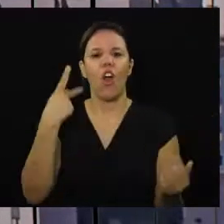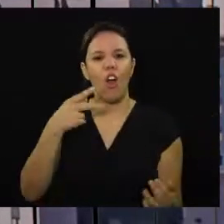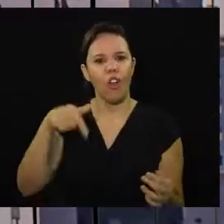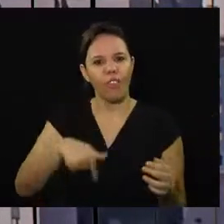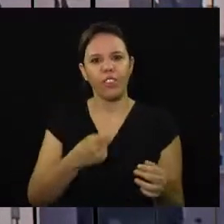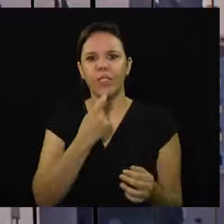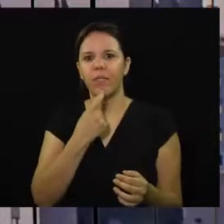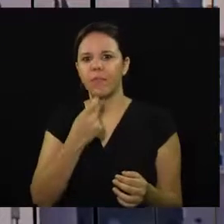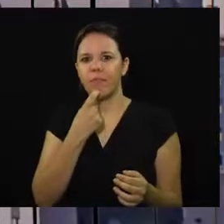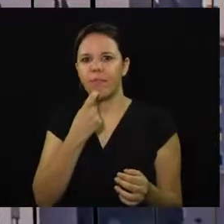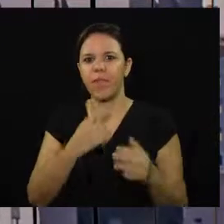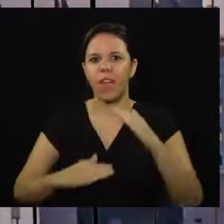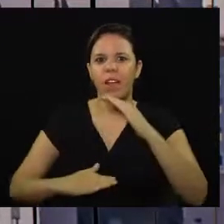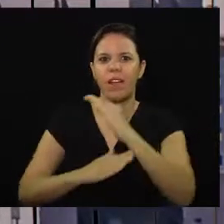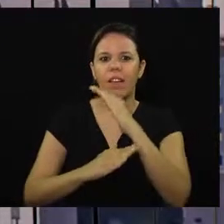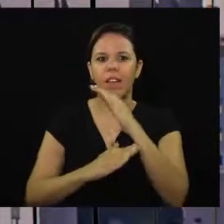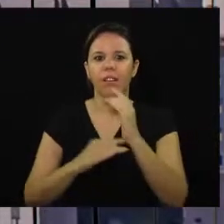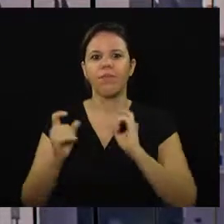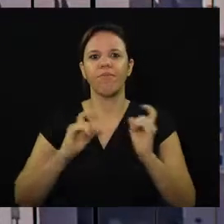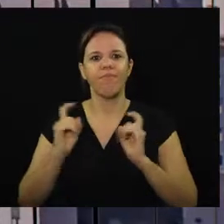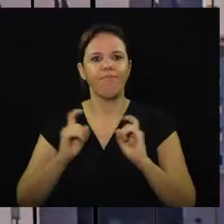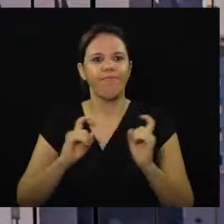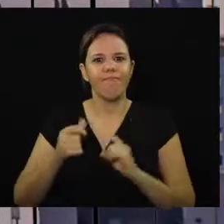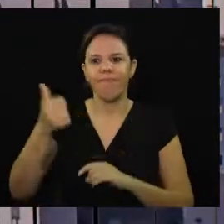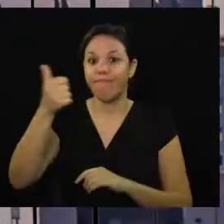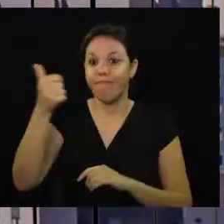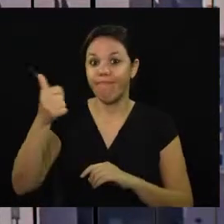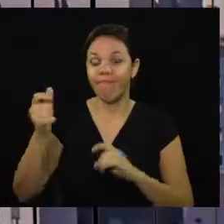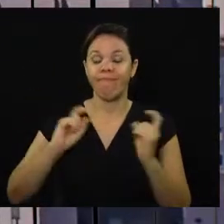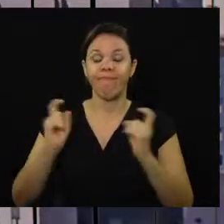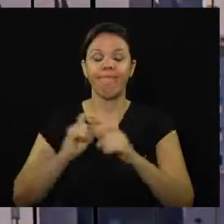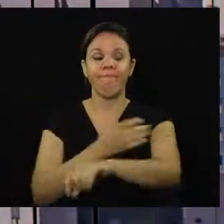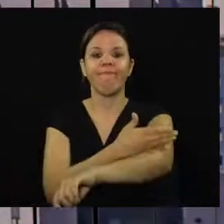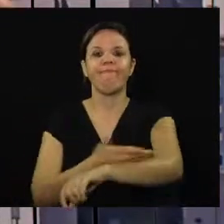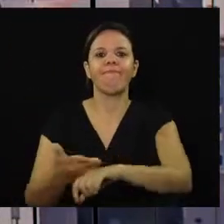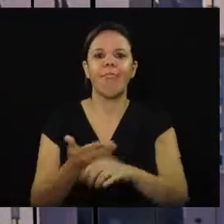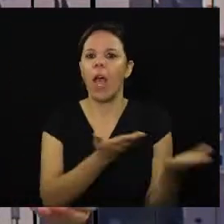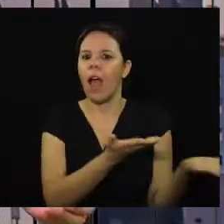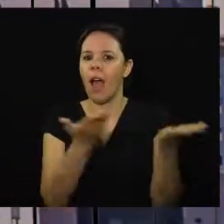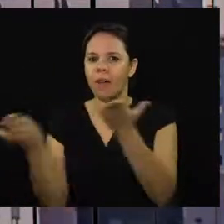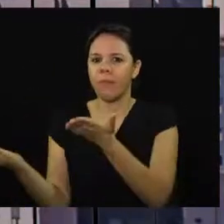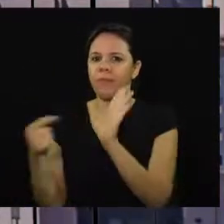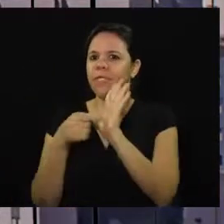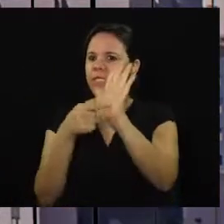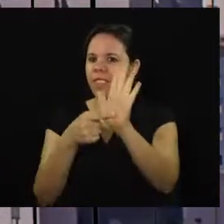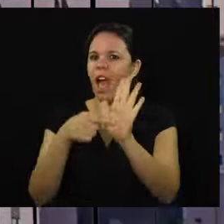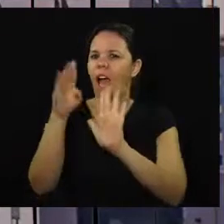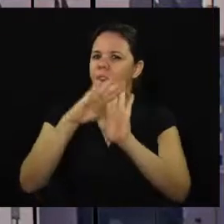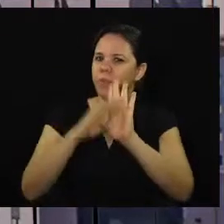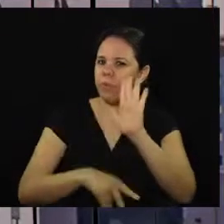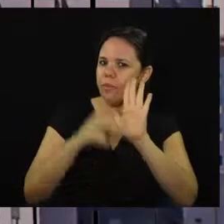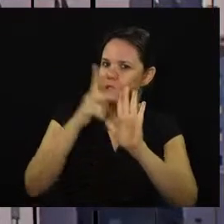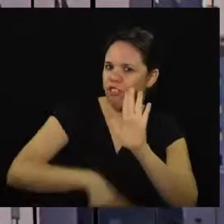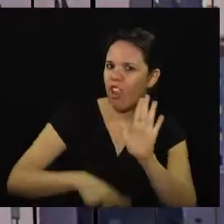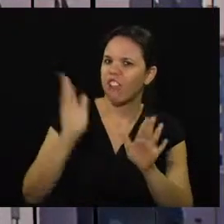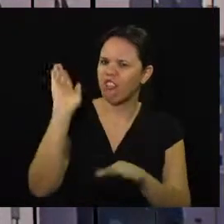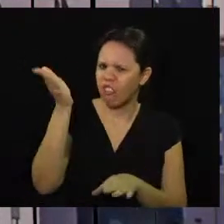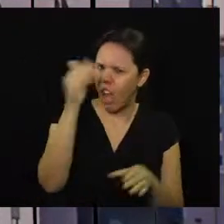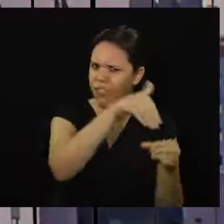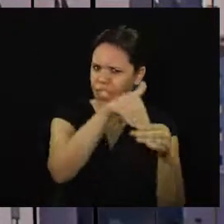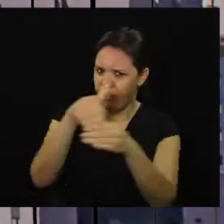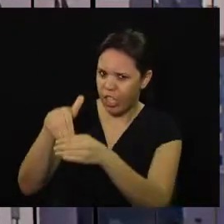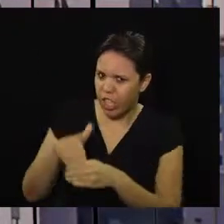Campinas se reuniram para a primeira reunião ordinária. Eles apresentaram projetos e já fizeram as votações.